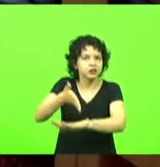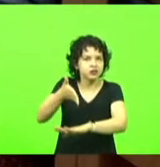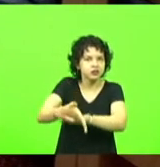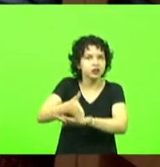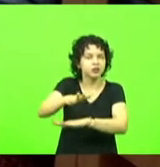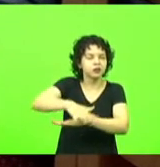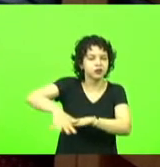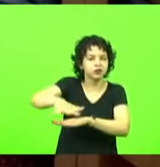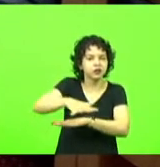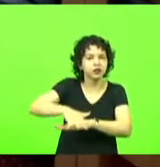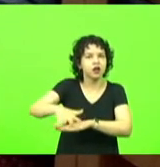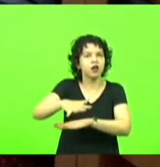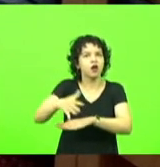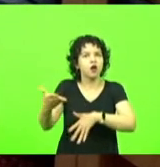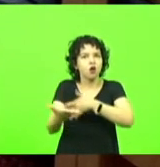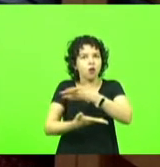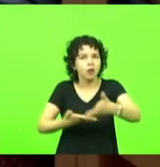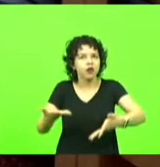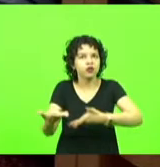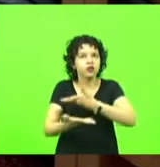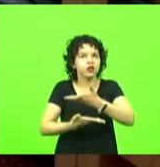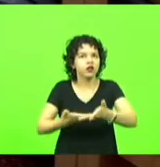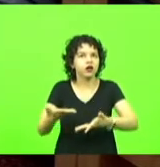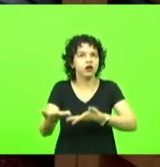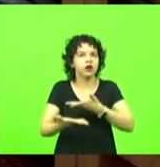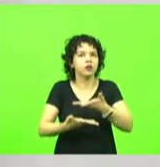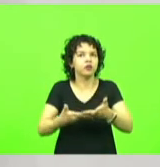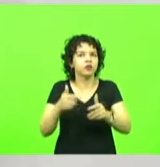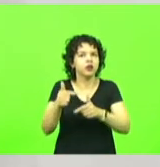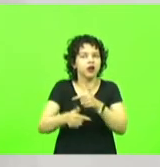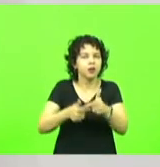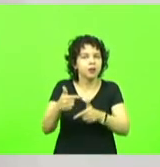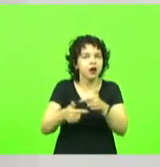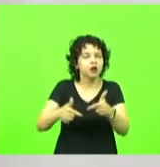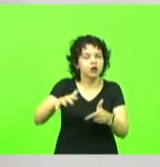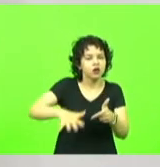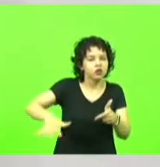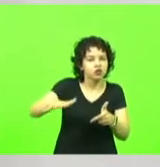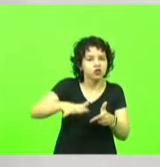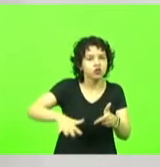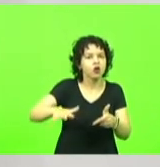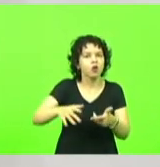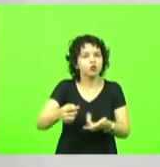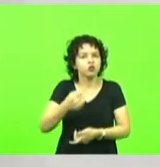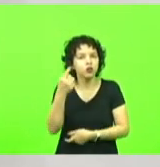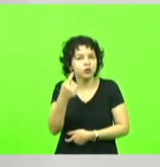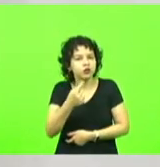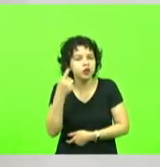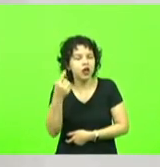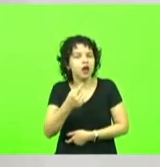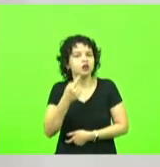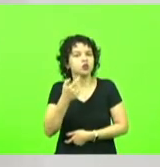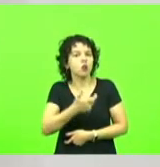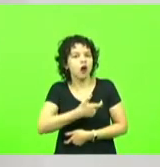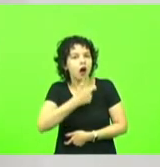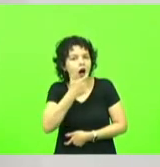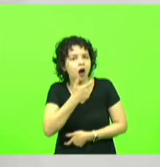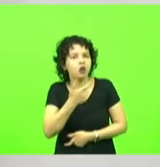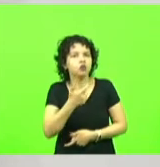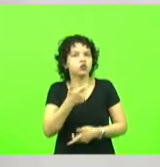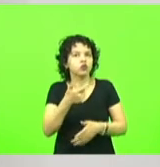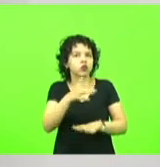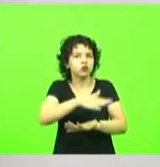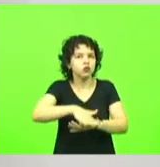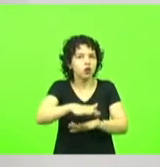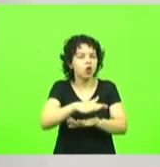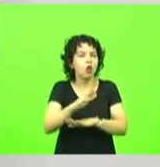compartilhamos trabalho na região com o deputado Aldo para rodeio nós